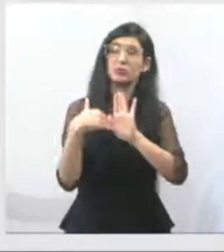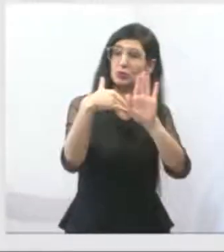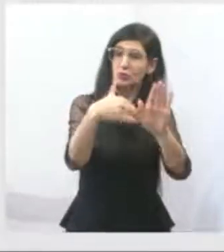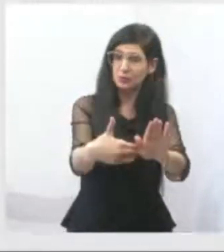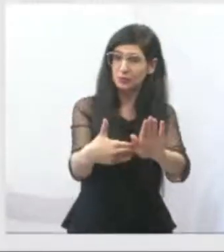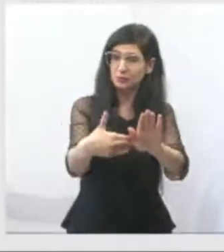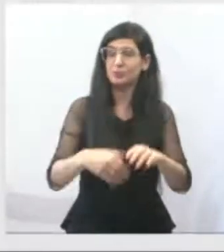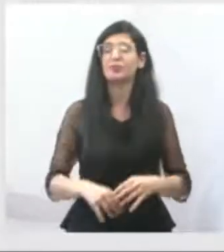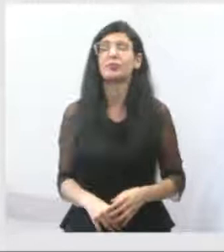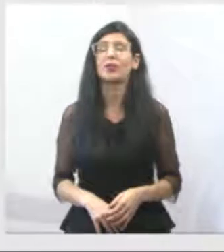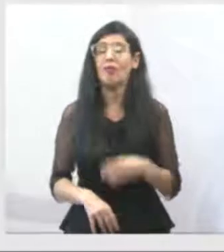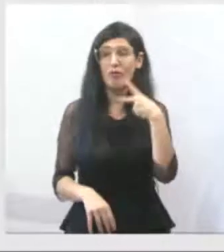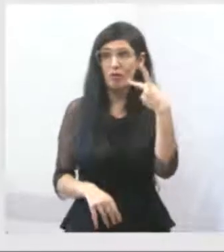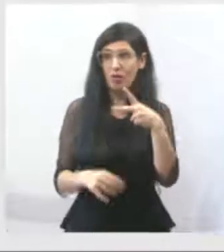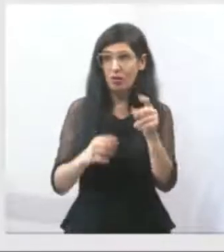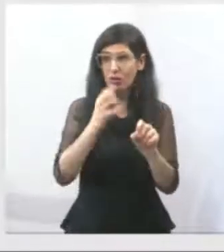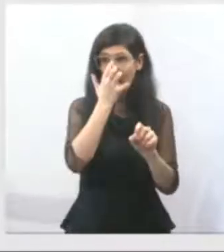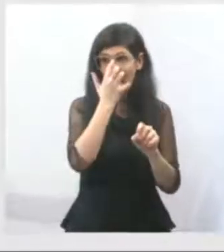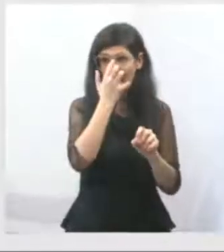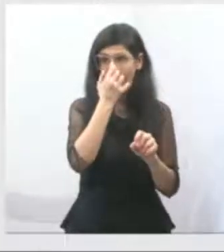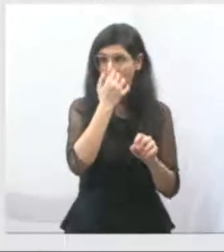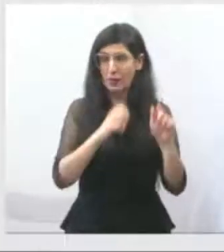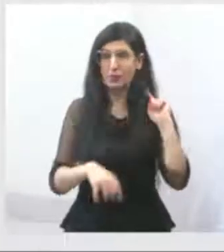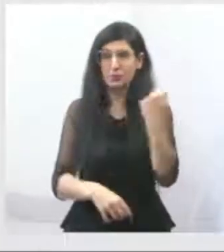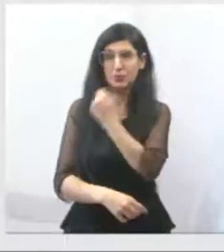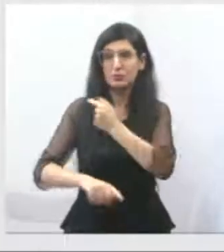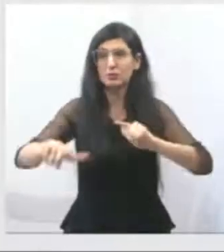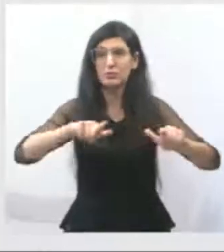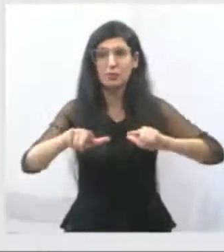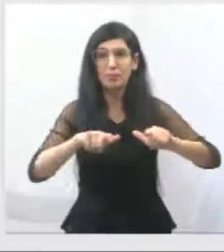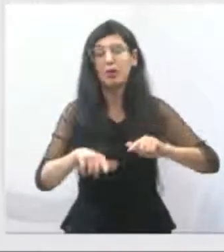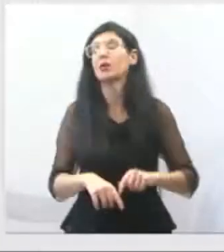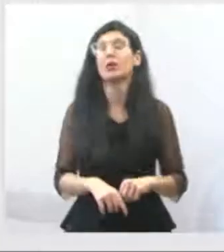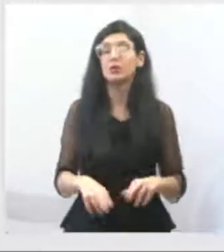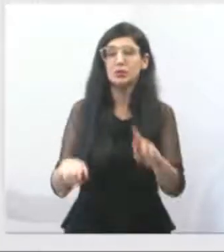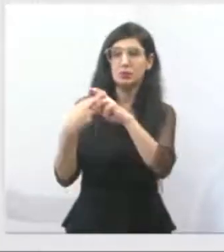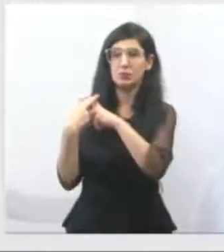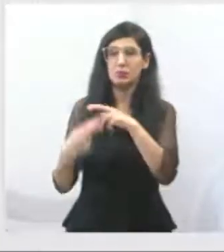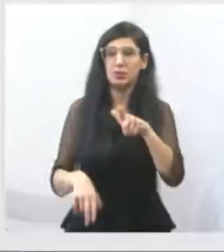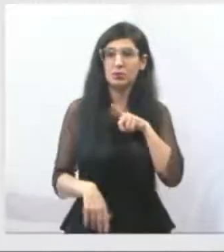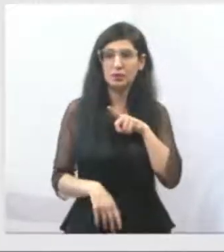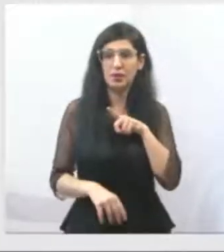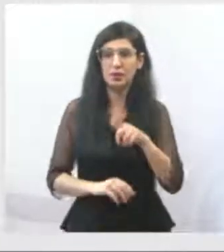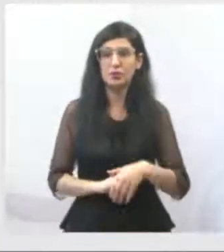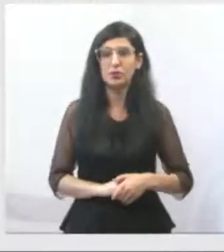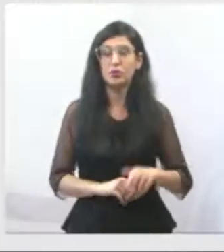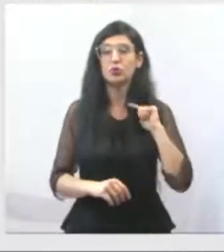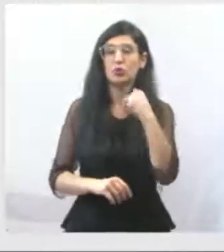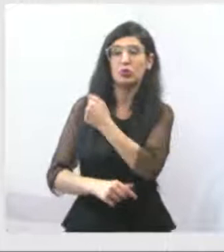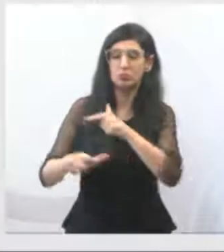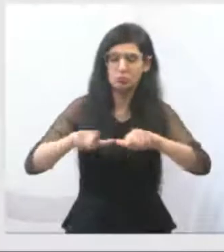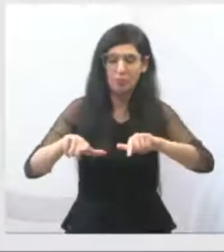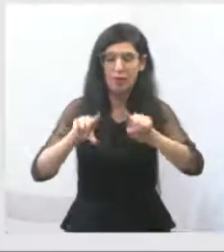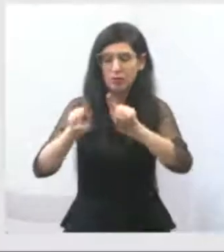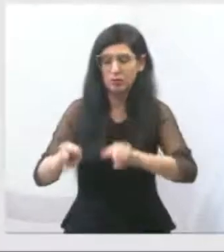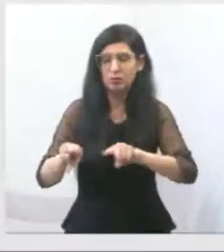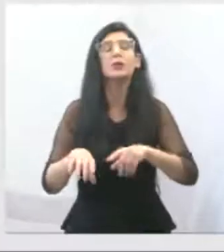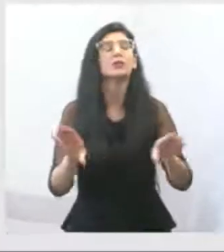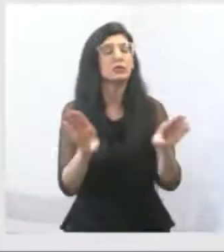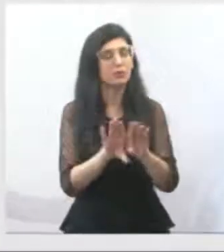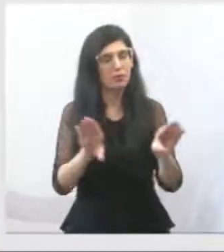Comentamos que nós, legisladores, temos o nosso papel, nós, servidores, temos o nosso papel,